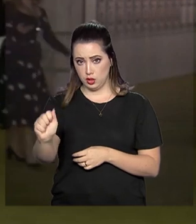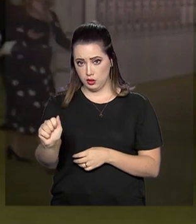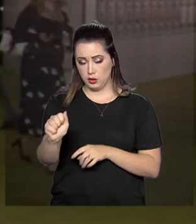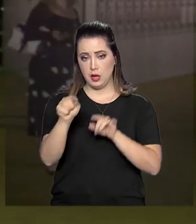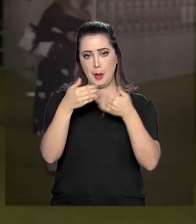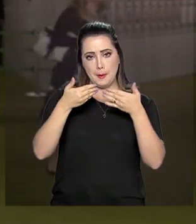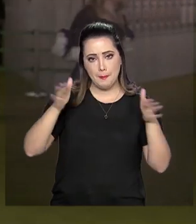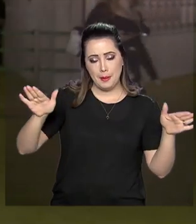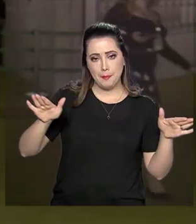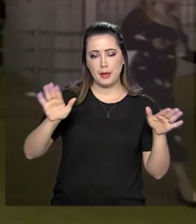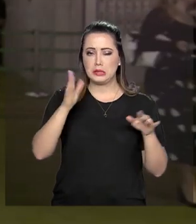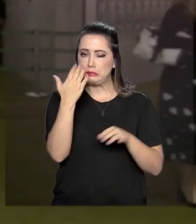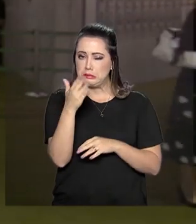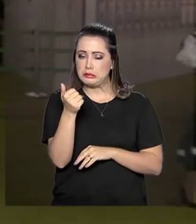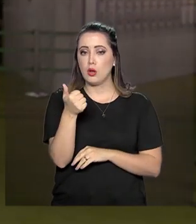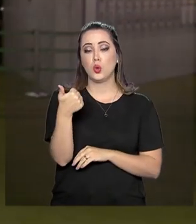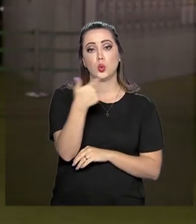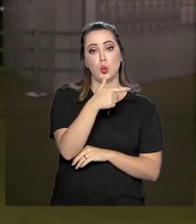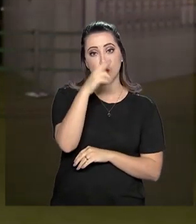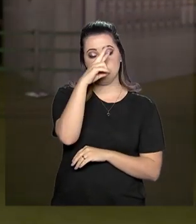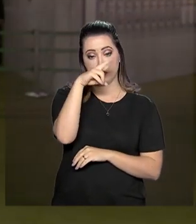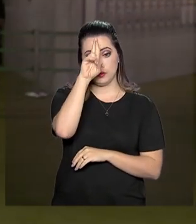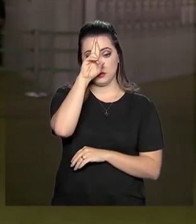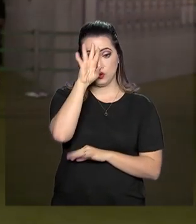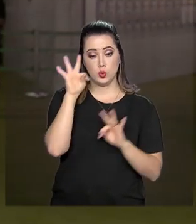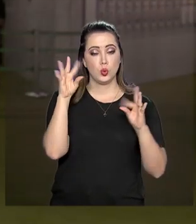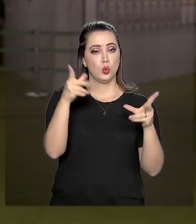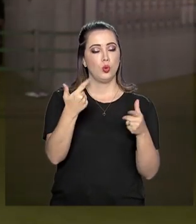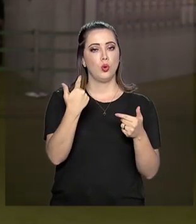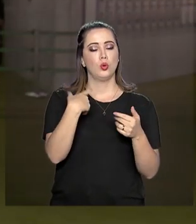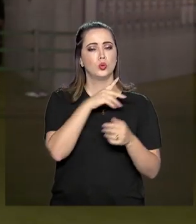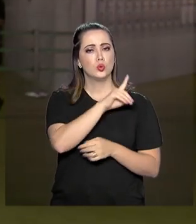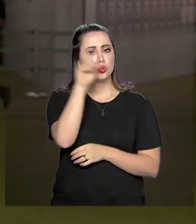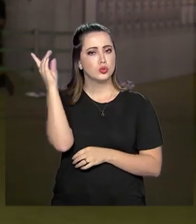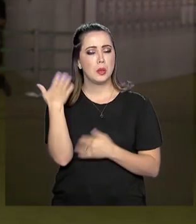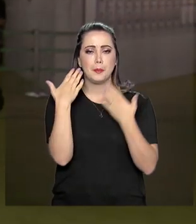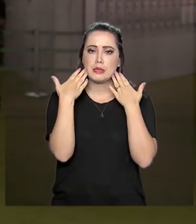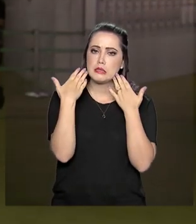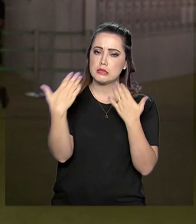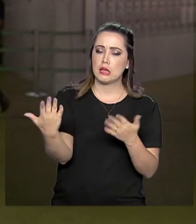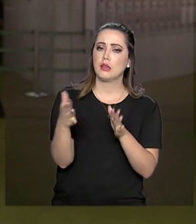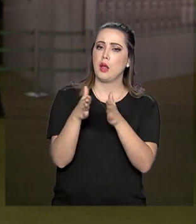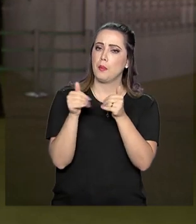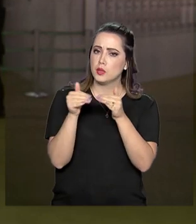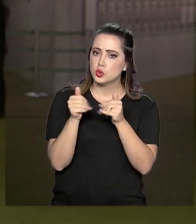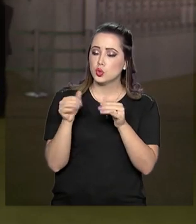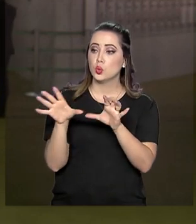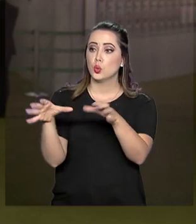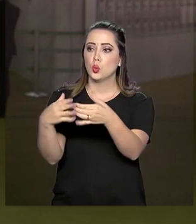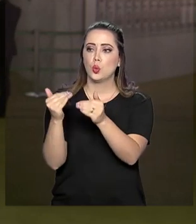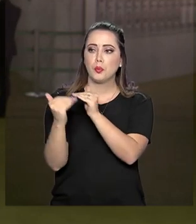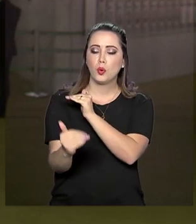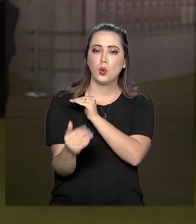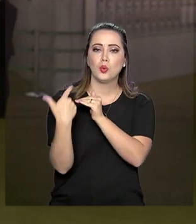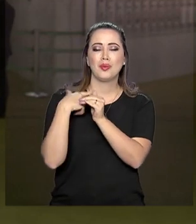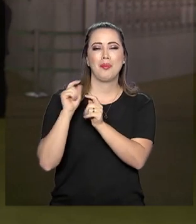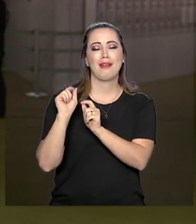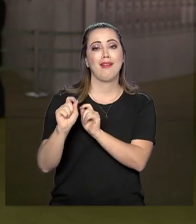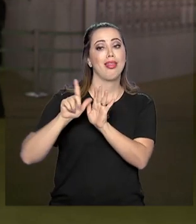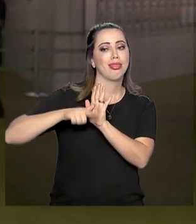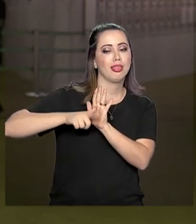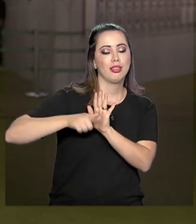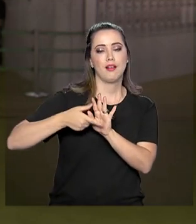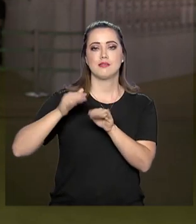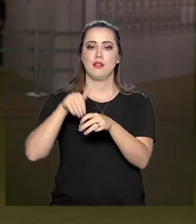por voto do meio-dia. Durante toda a sessão foram apresentados requerimentos pela oposição na tentativa de atrasar a